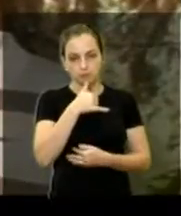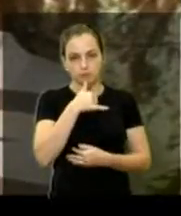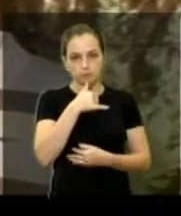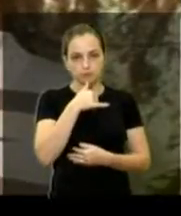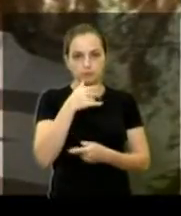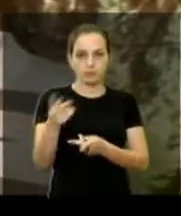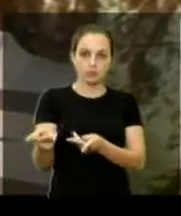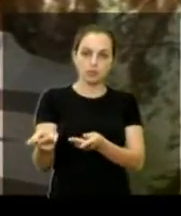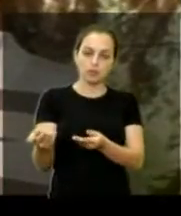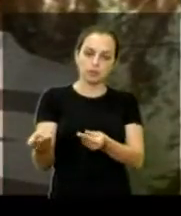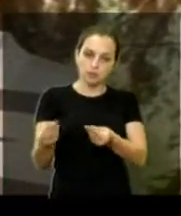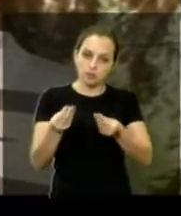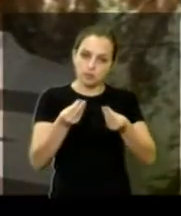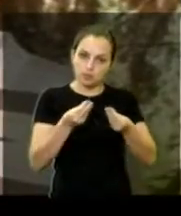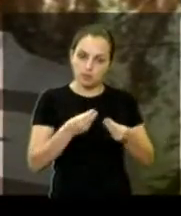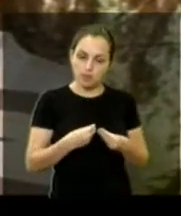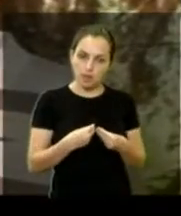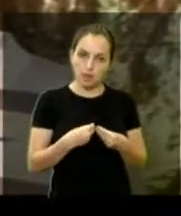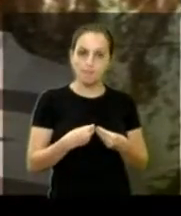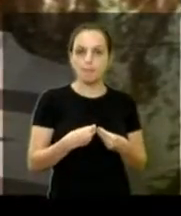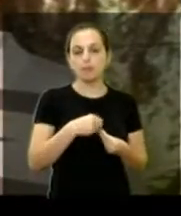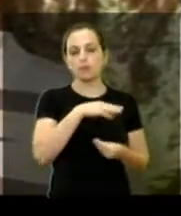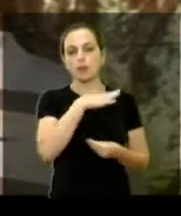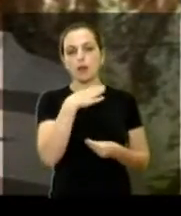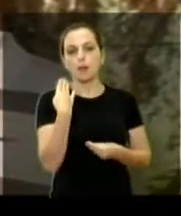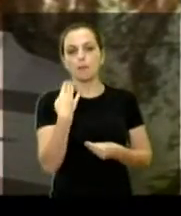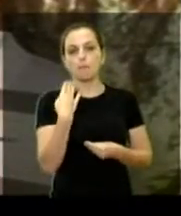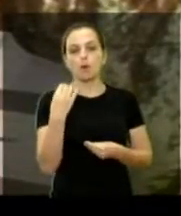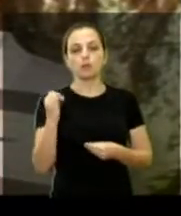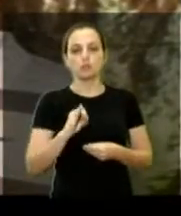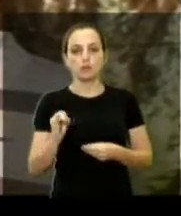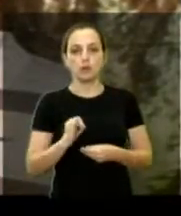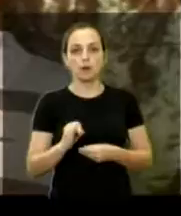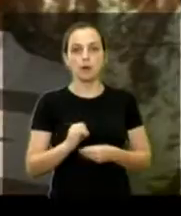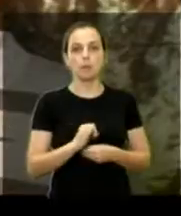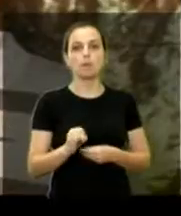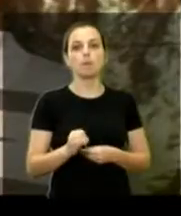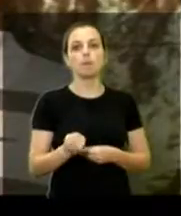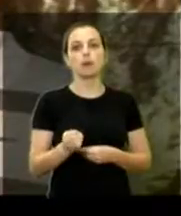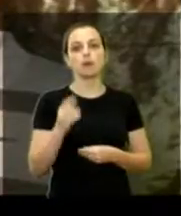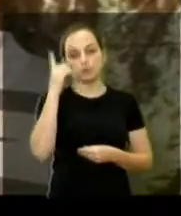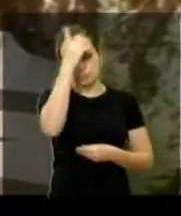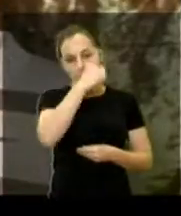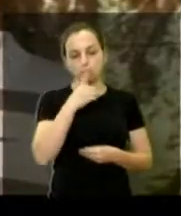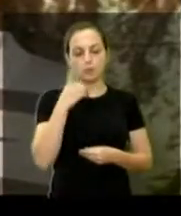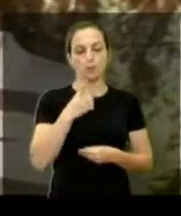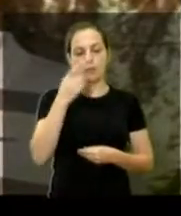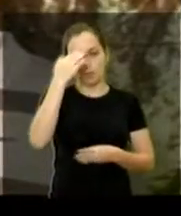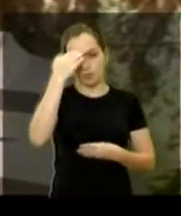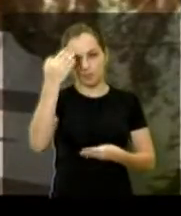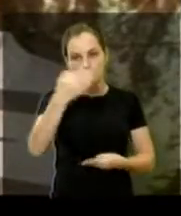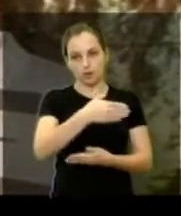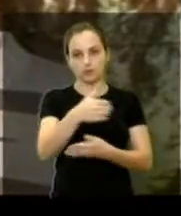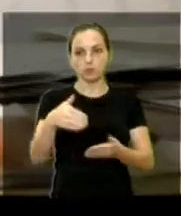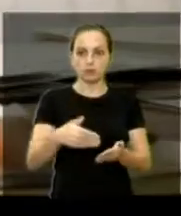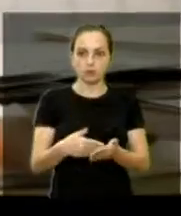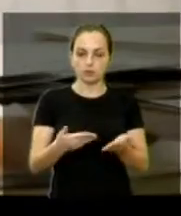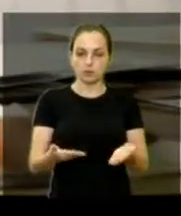na ocasião do falecimento da minha irmã, Terezinha, no último domingo. Muito obrigado a todos.